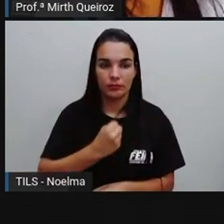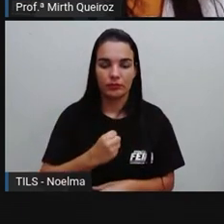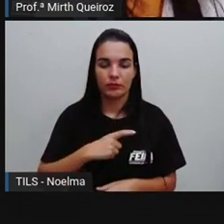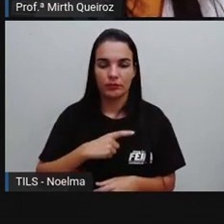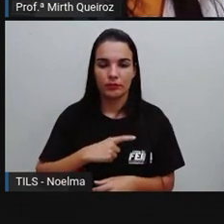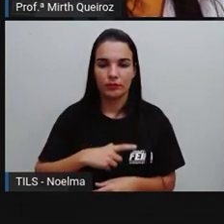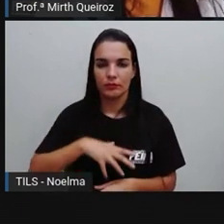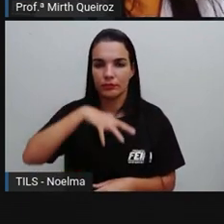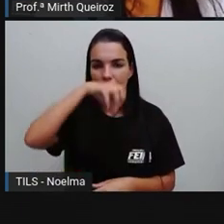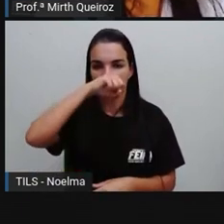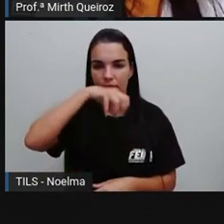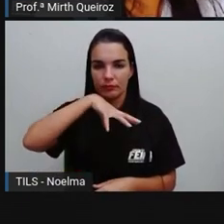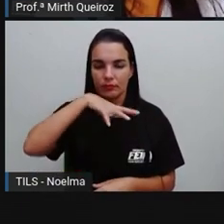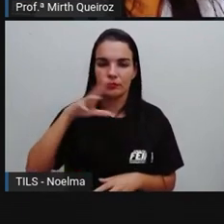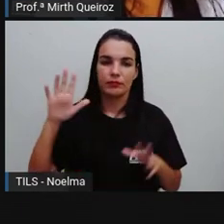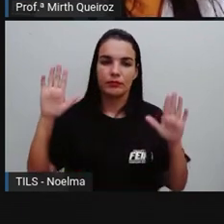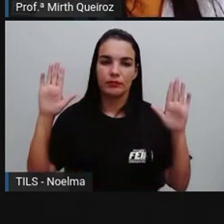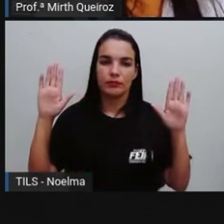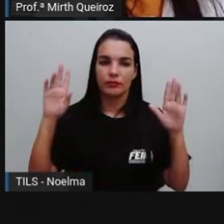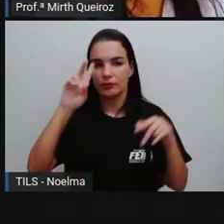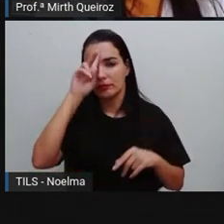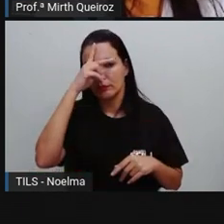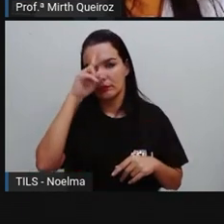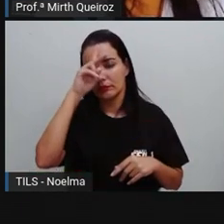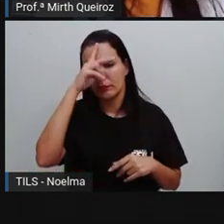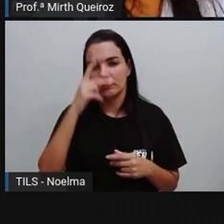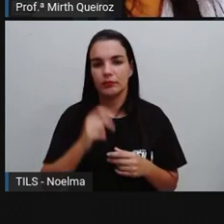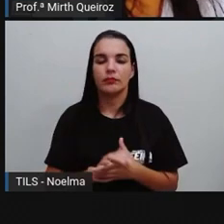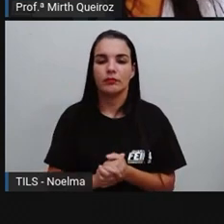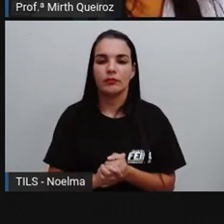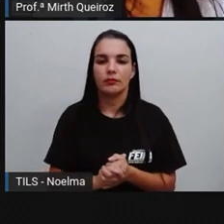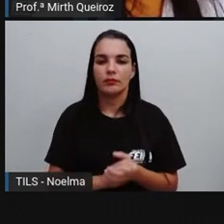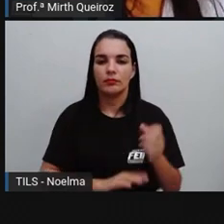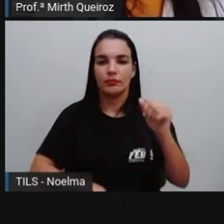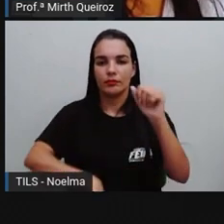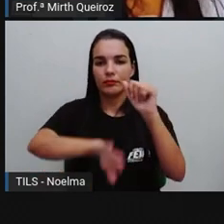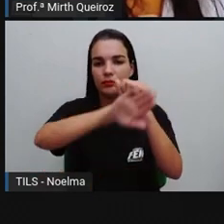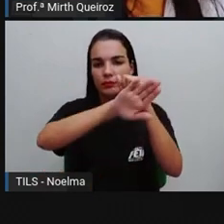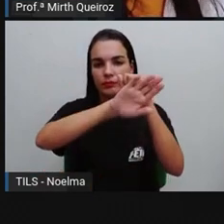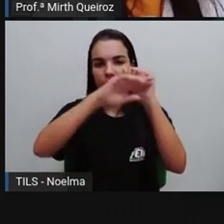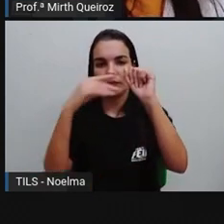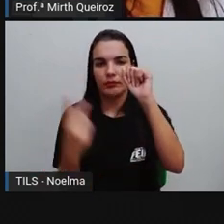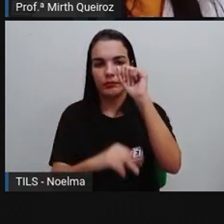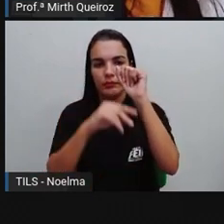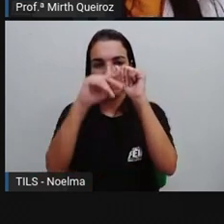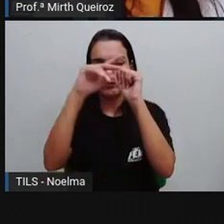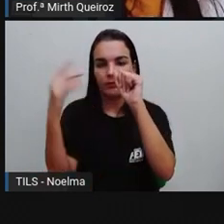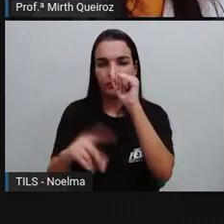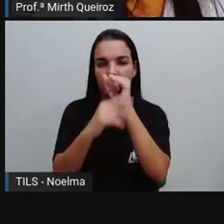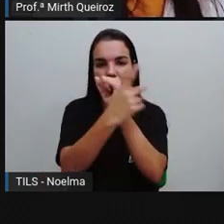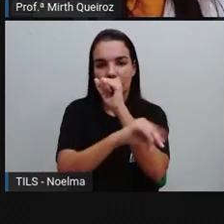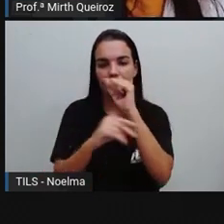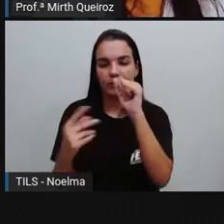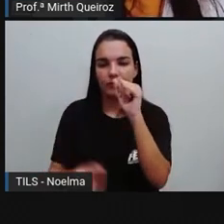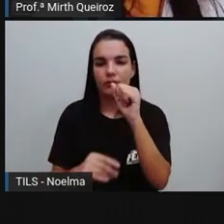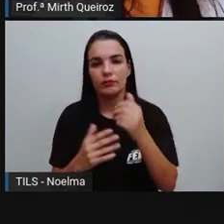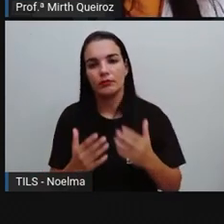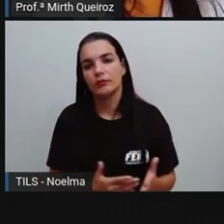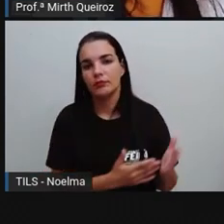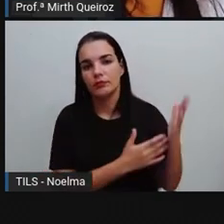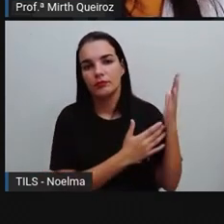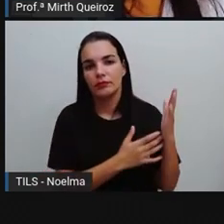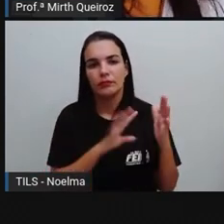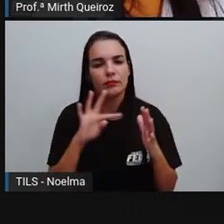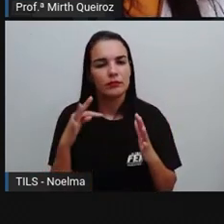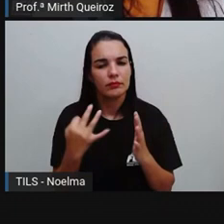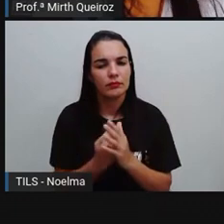história. Esse local aí, o Pelourinho, né? Pelourinho respira a história. Só de você estar ali naquele local, você observar tudo que tem